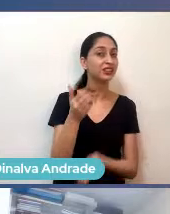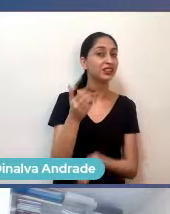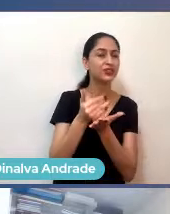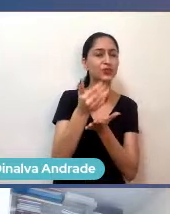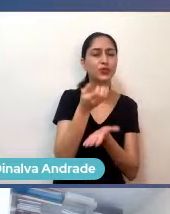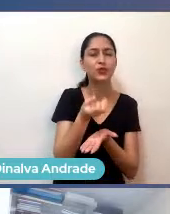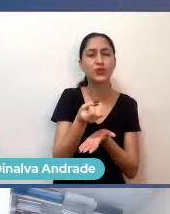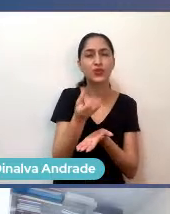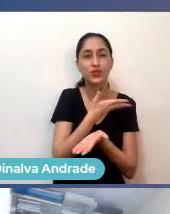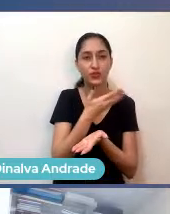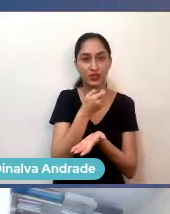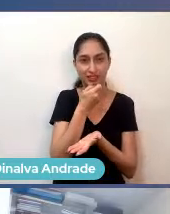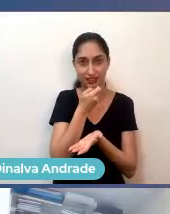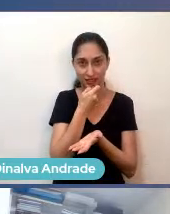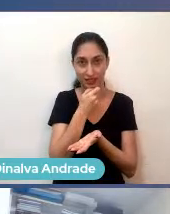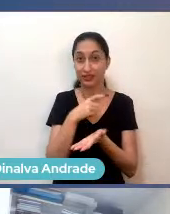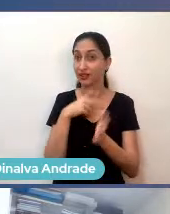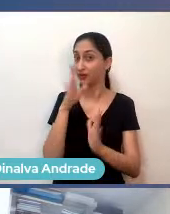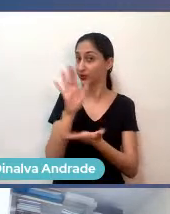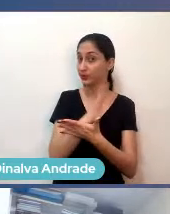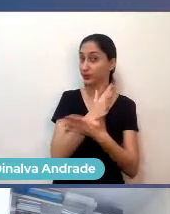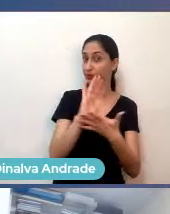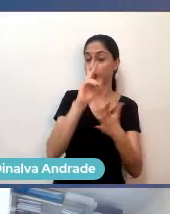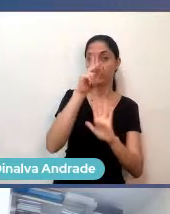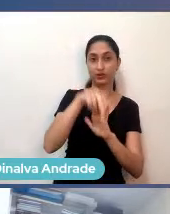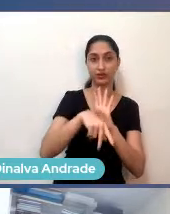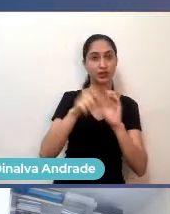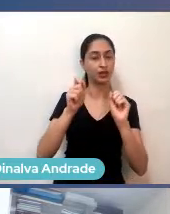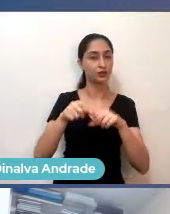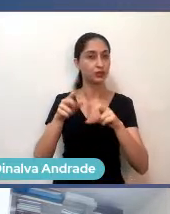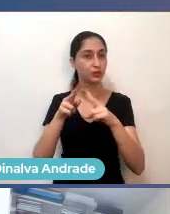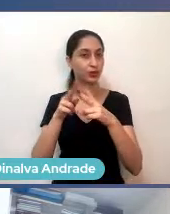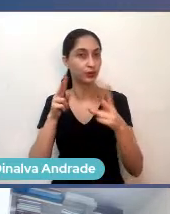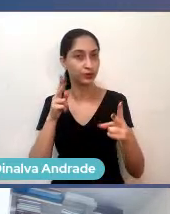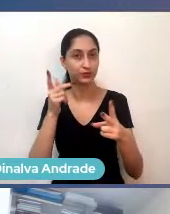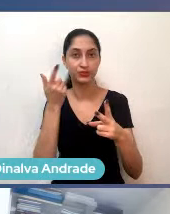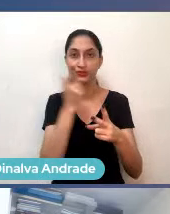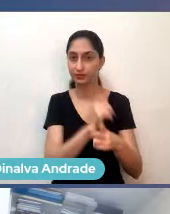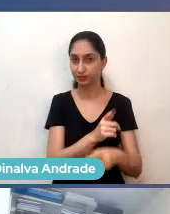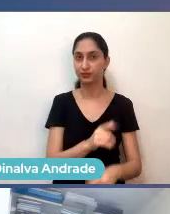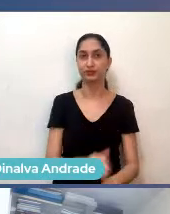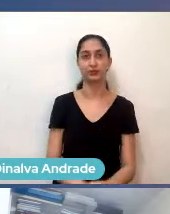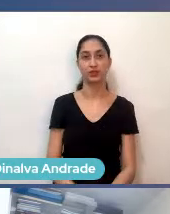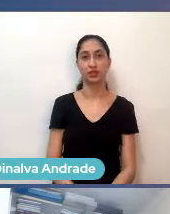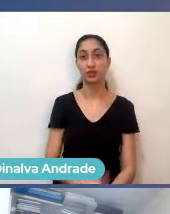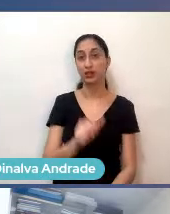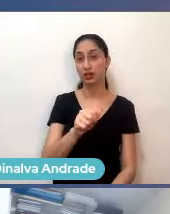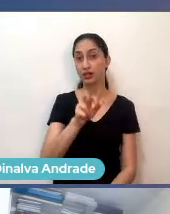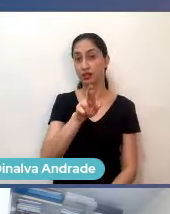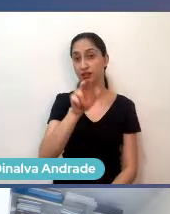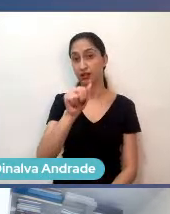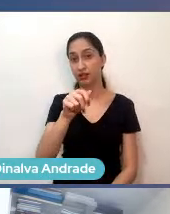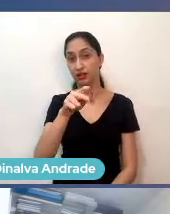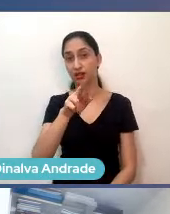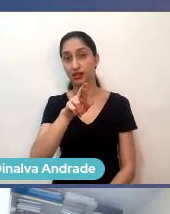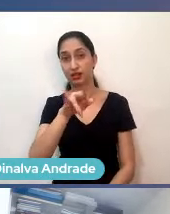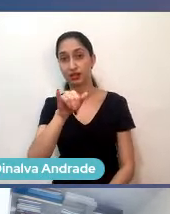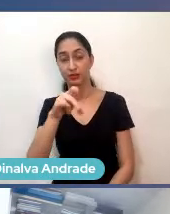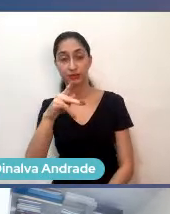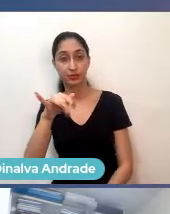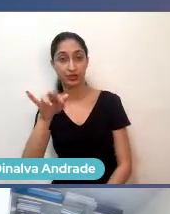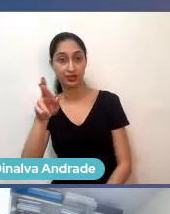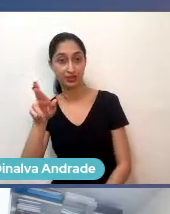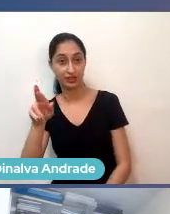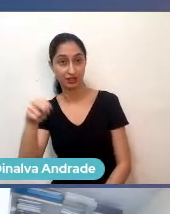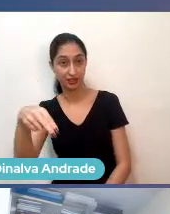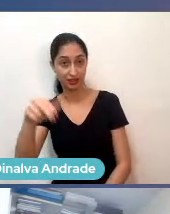existem já projetos que podem ser online, que chegam lá. Além de que, a Araripina faz fronteira com o Ceará